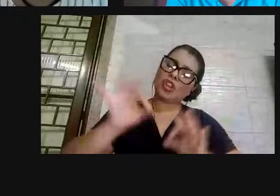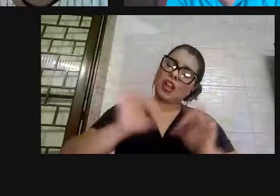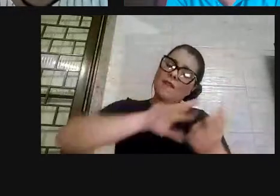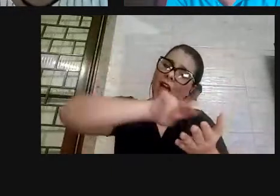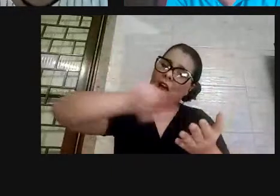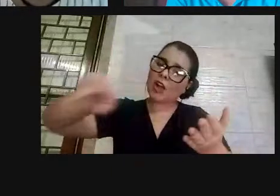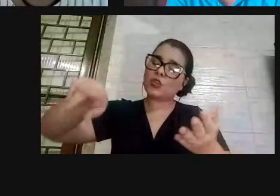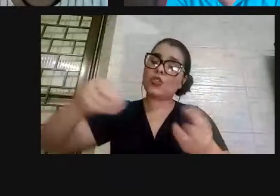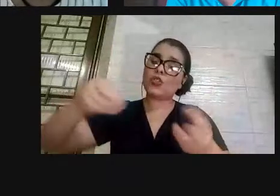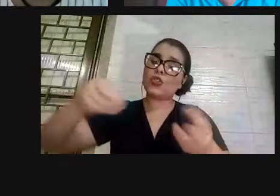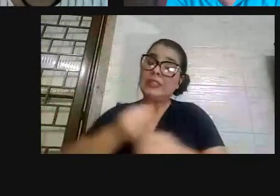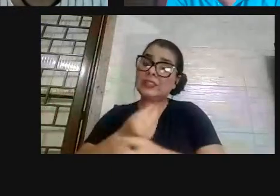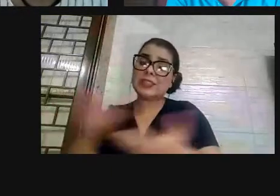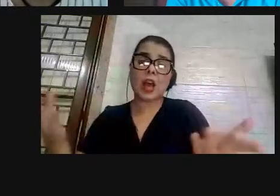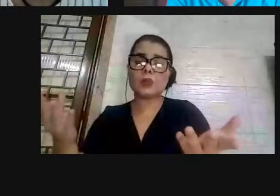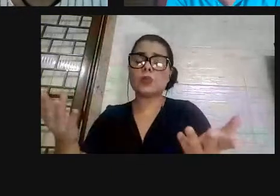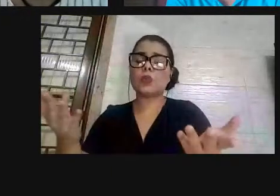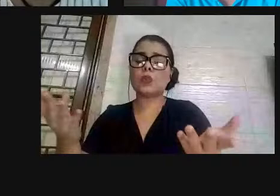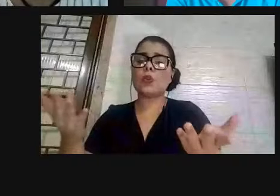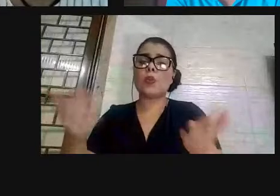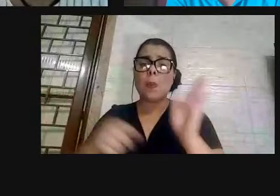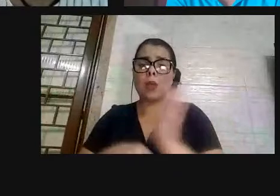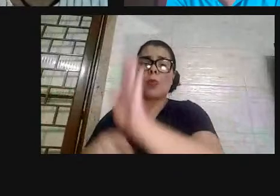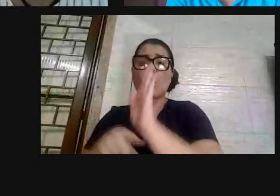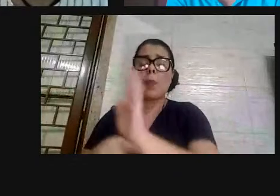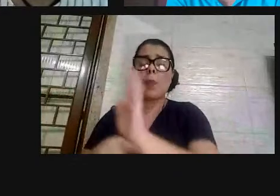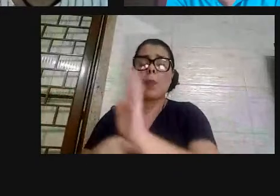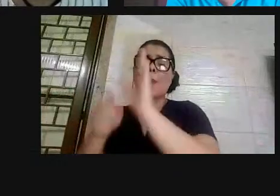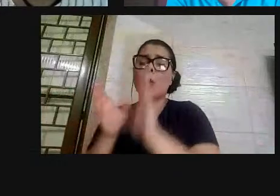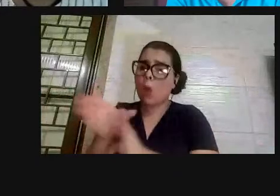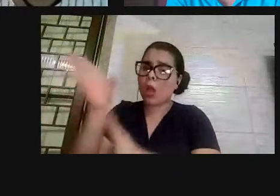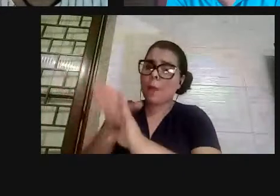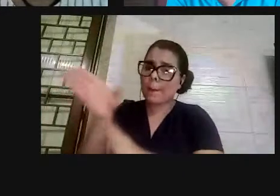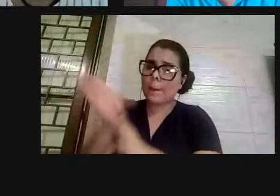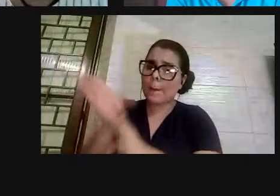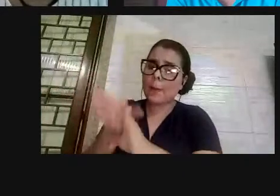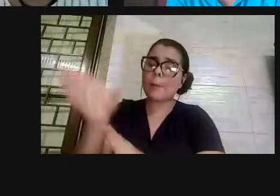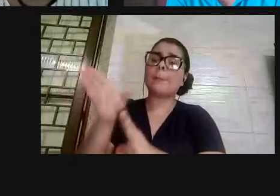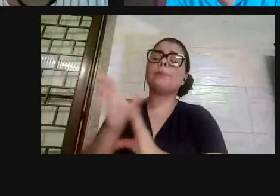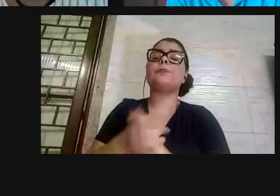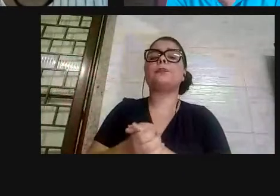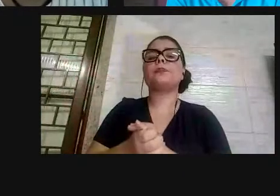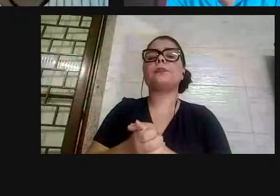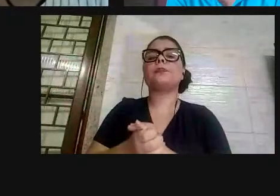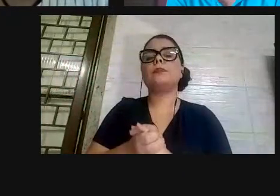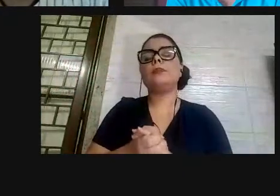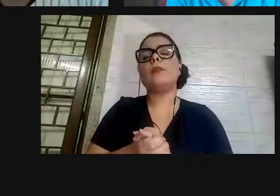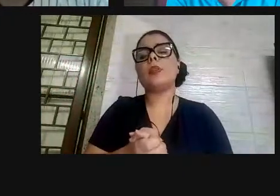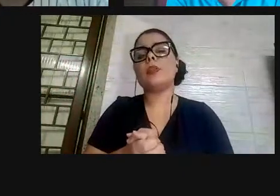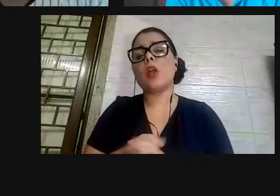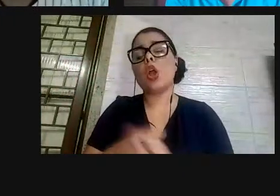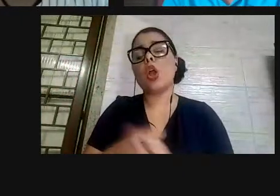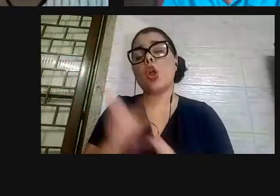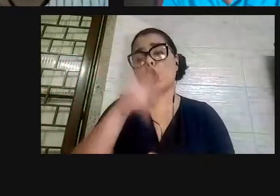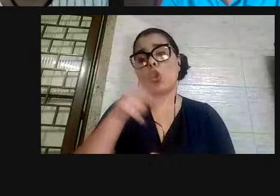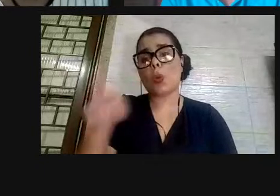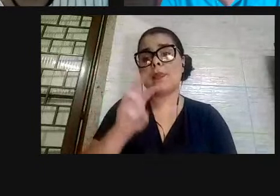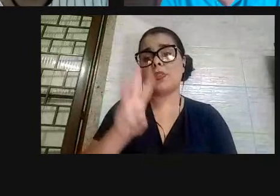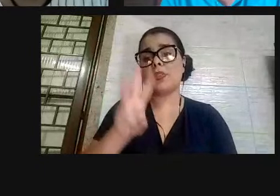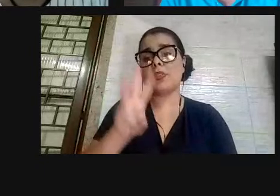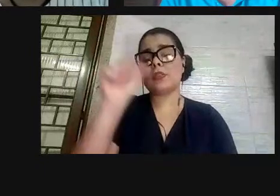alguns subsídios, dando algumas cartas, algumas orientações, o que o professor acabou de, o que o professor Wagner